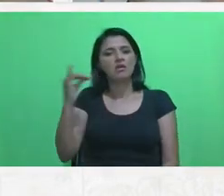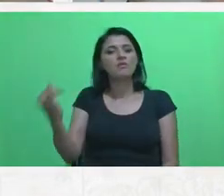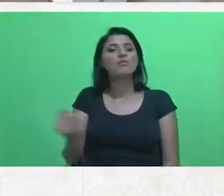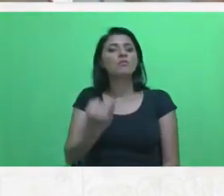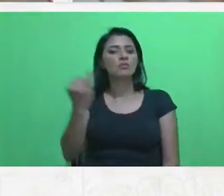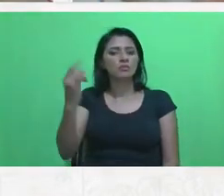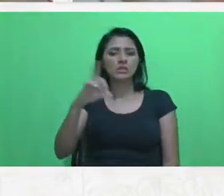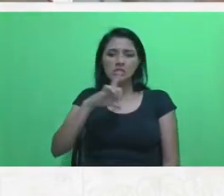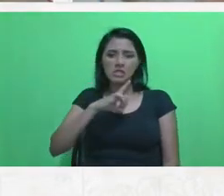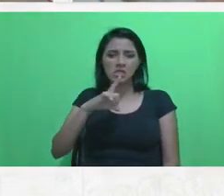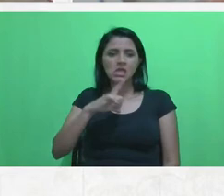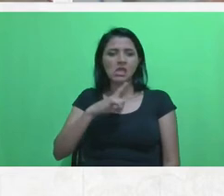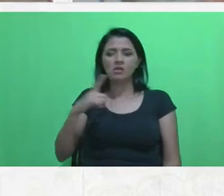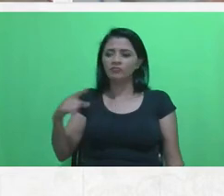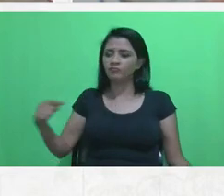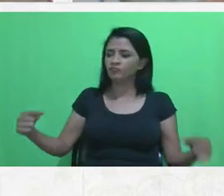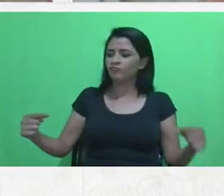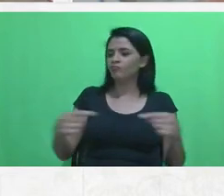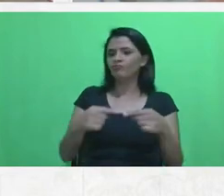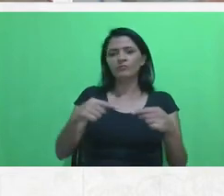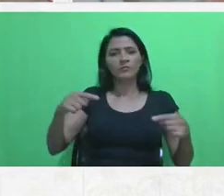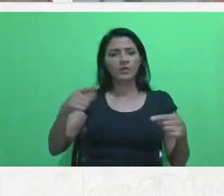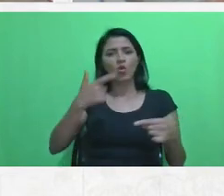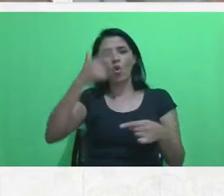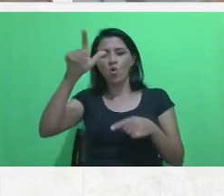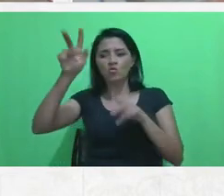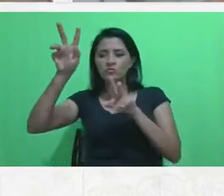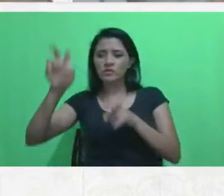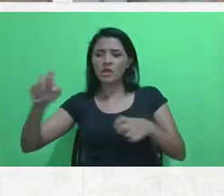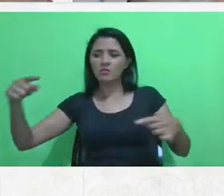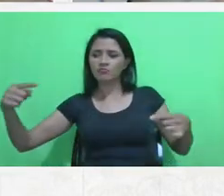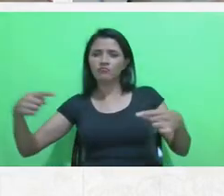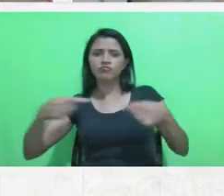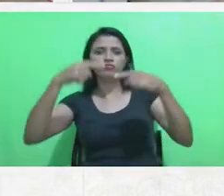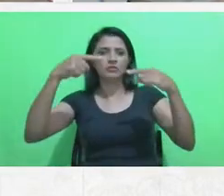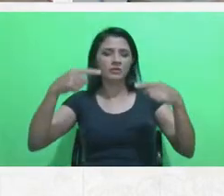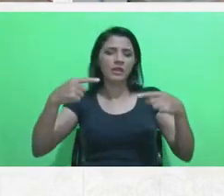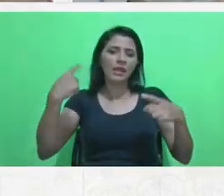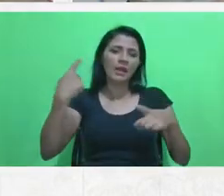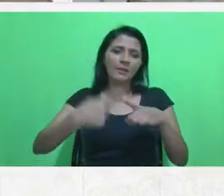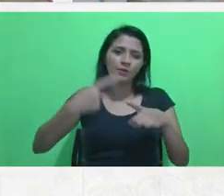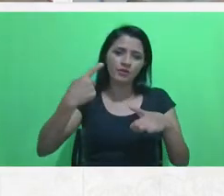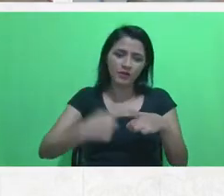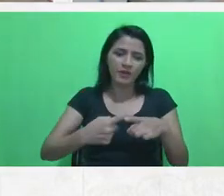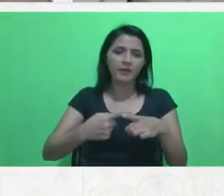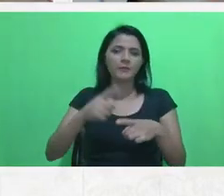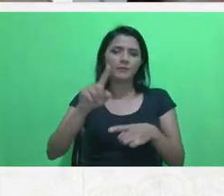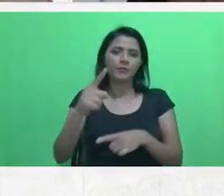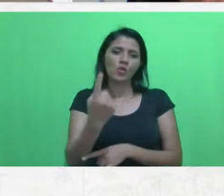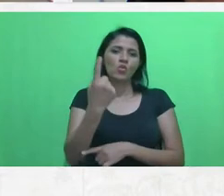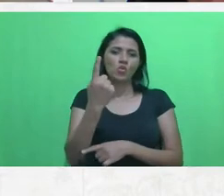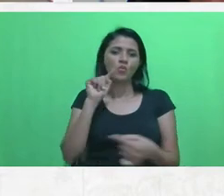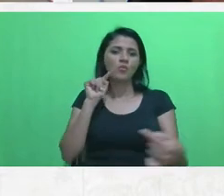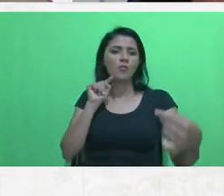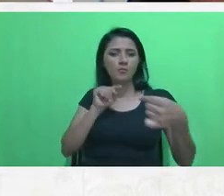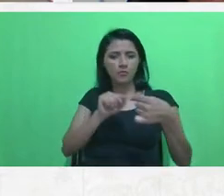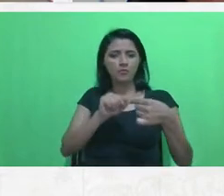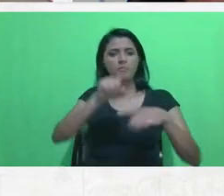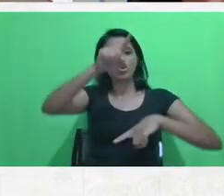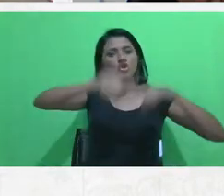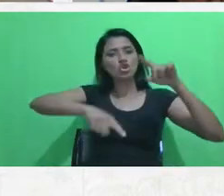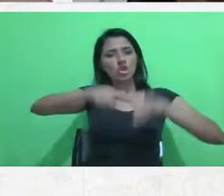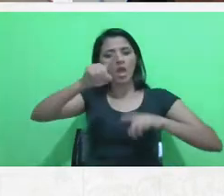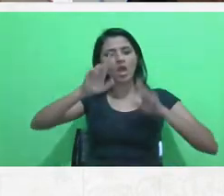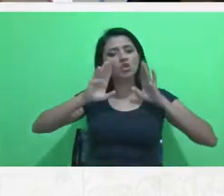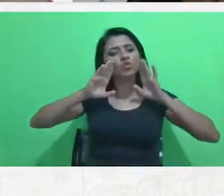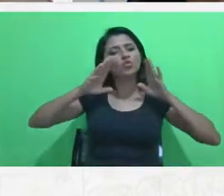transversalizar com esses outros temas, principalmente porque o objeto central é a atuação no território,